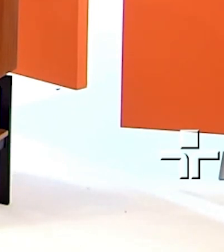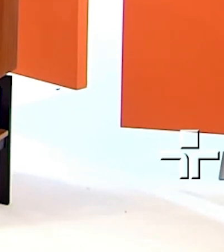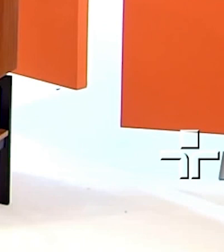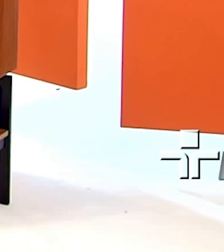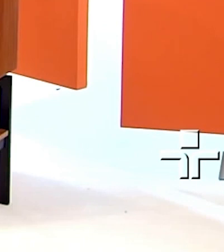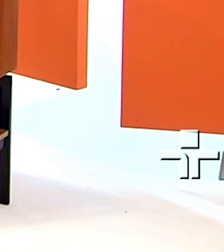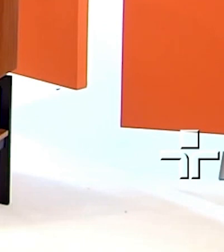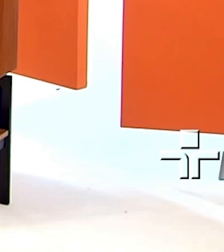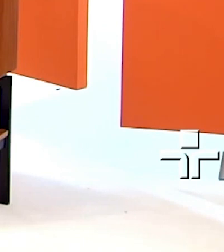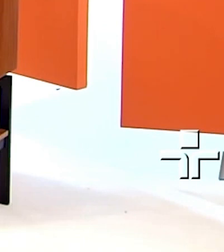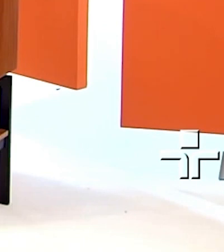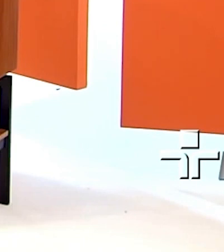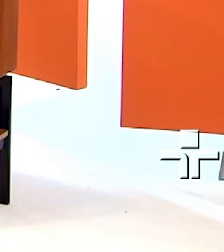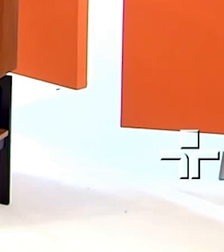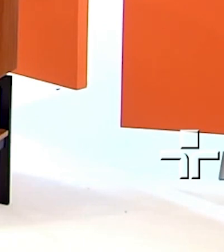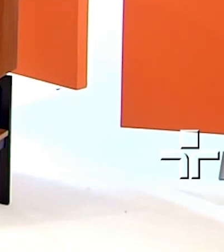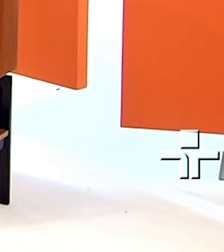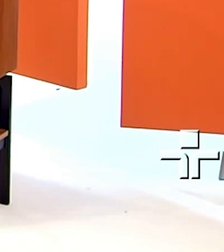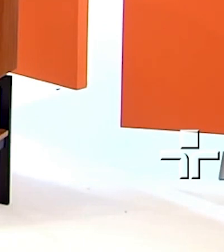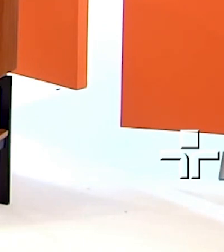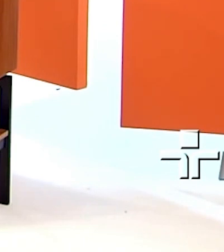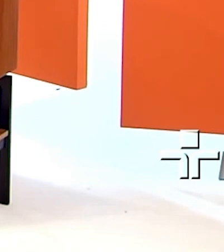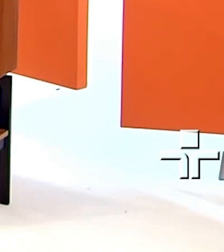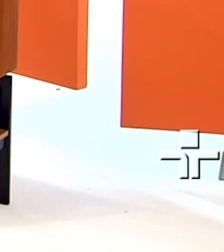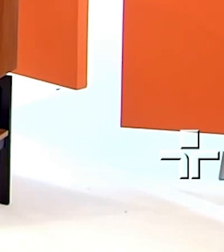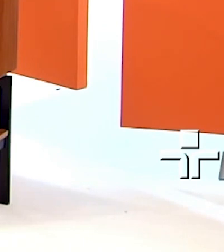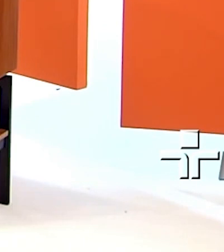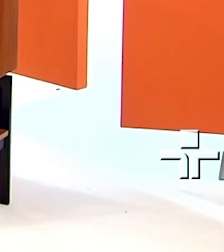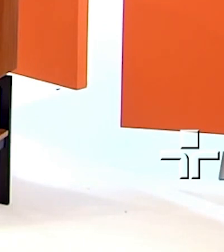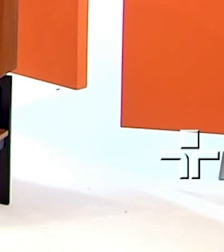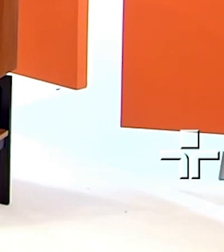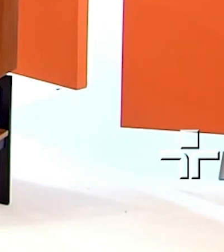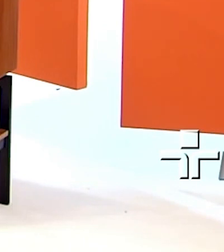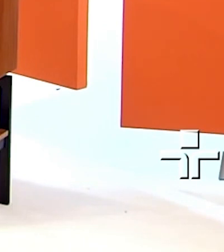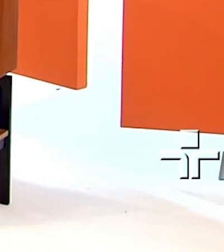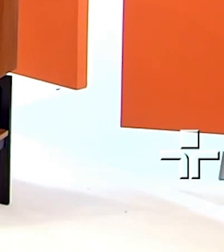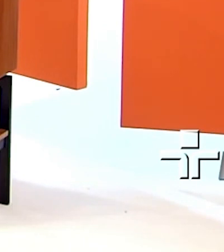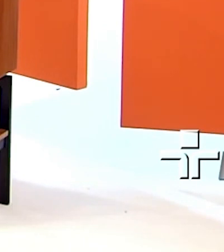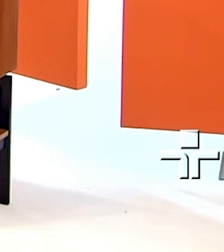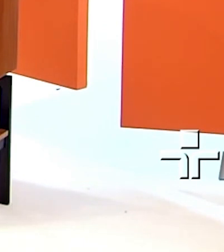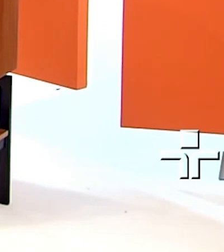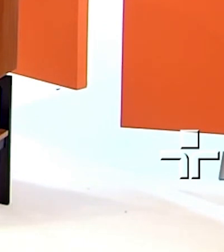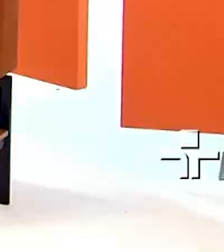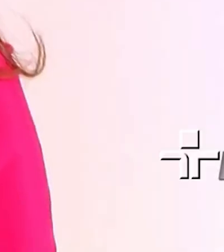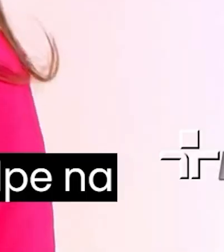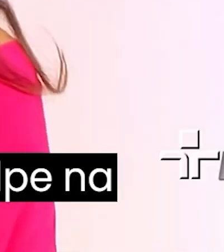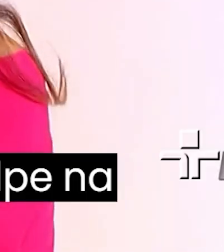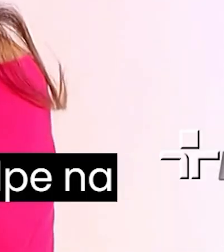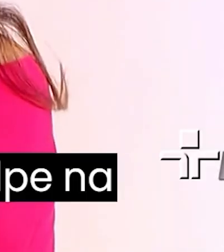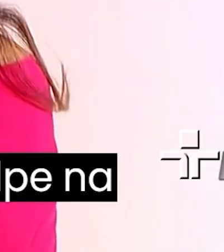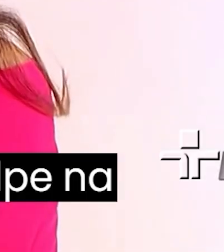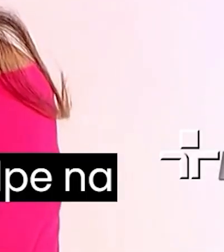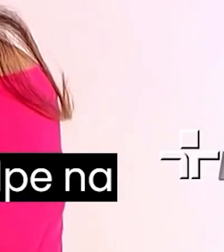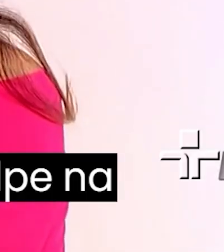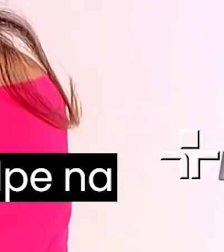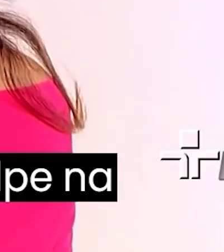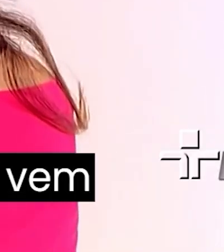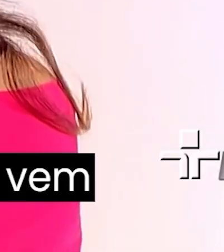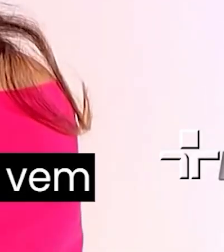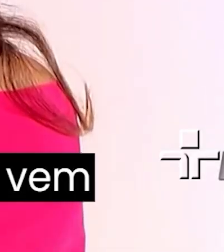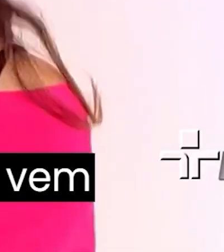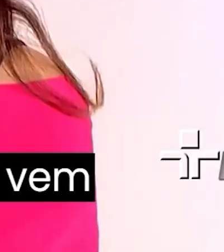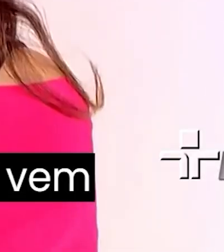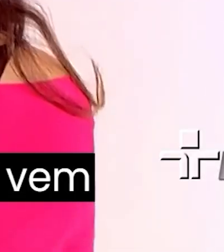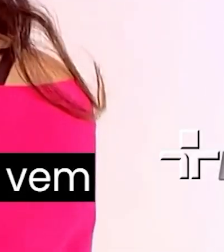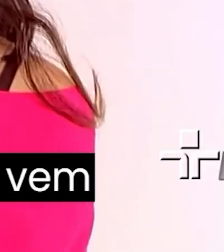que não dá pra negar é que qualquer tourada é uma violência contra os animais seja você fã delas ou não bom a decisão é mais um golpe